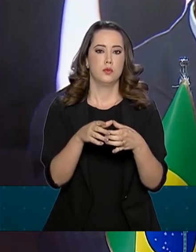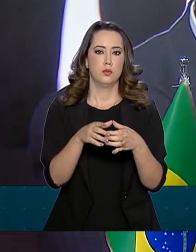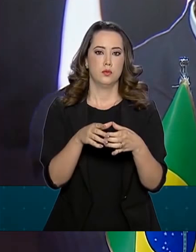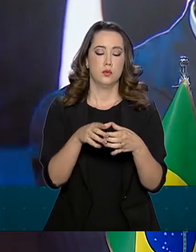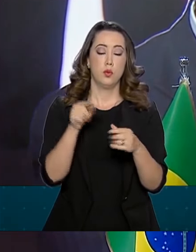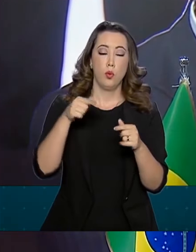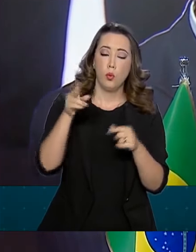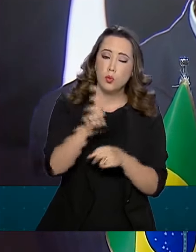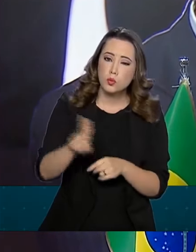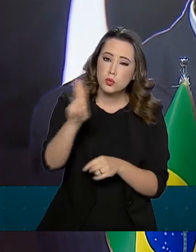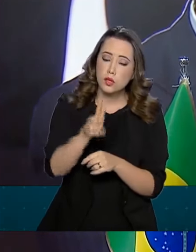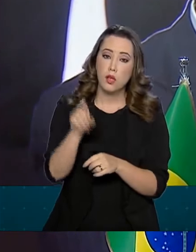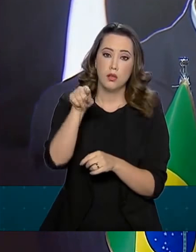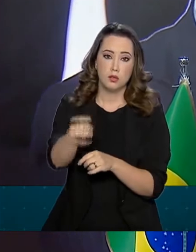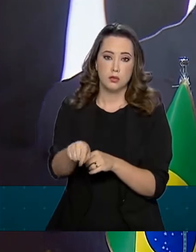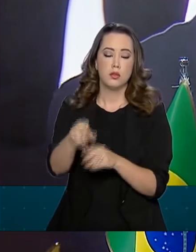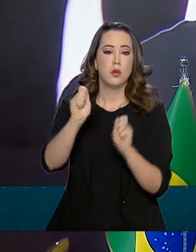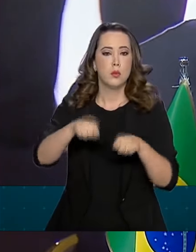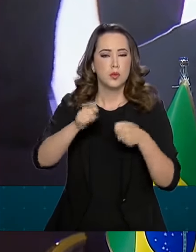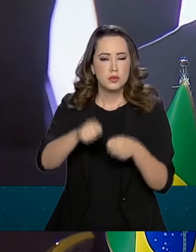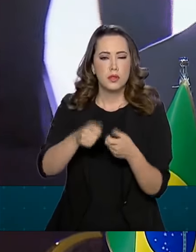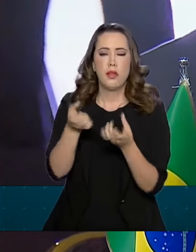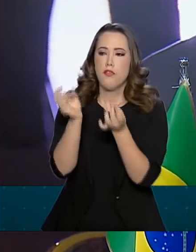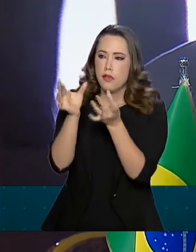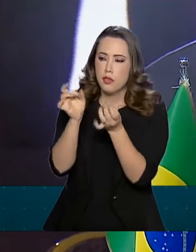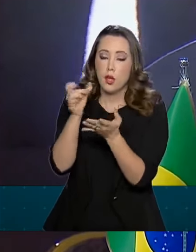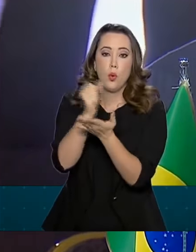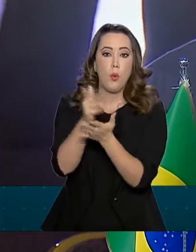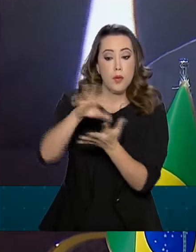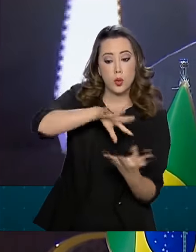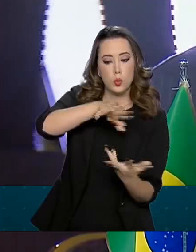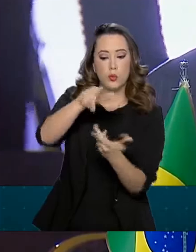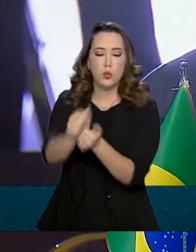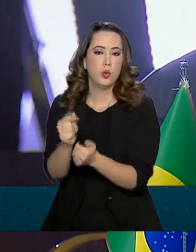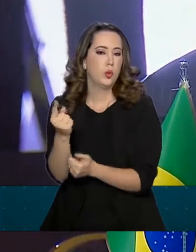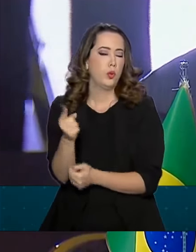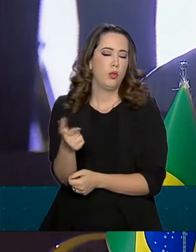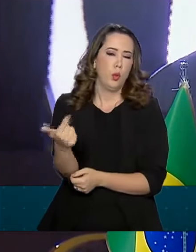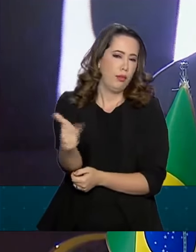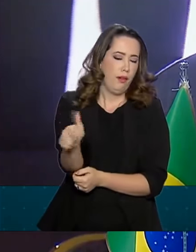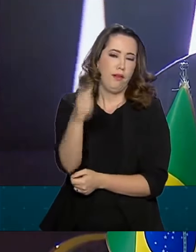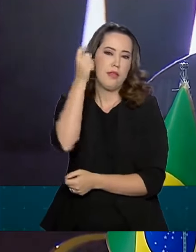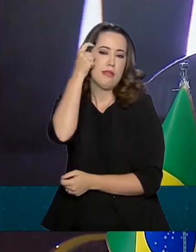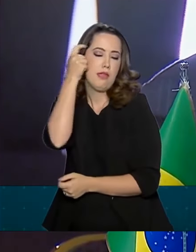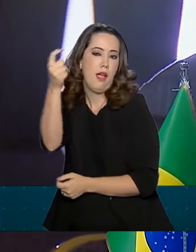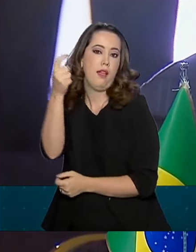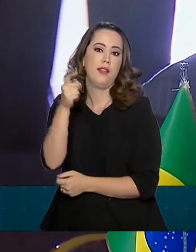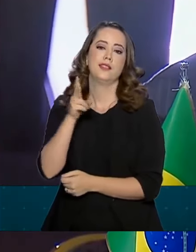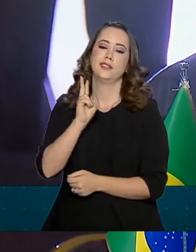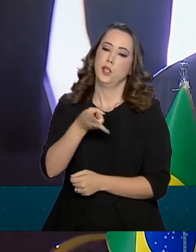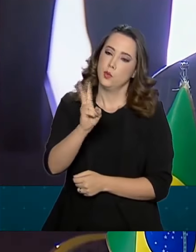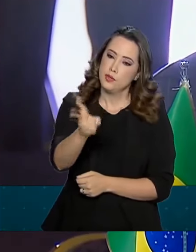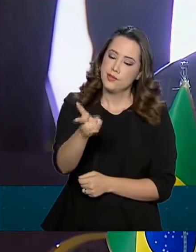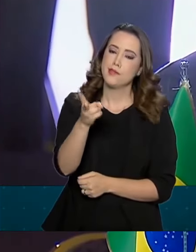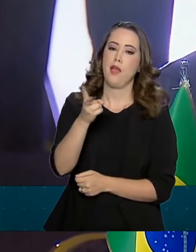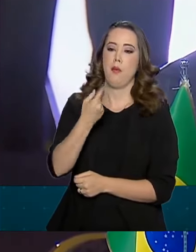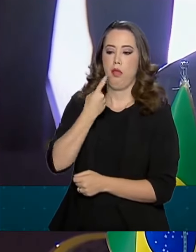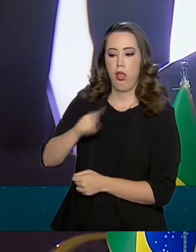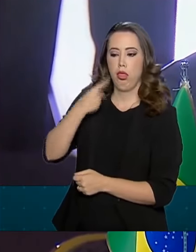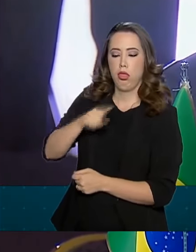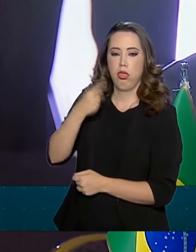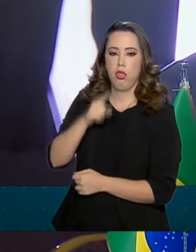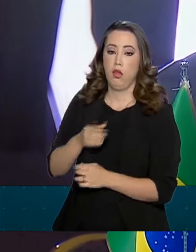fazendo dele um instrumento de comércio com o mundo, sem o viés ideológico que eu tanto critiquei enquanto